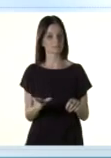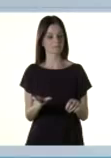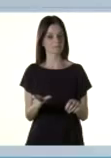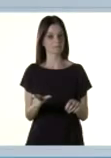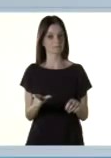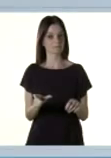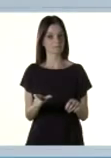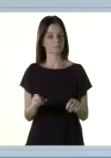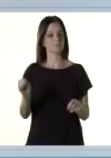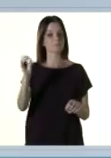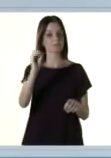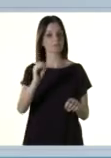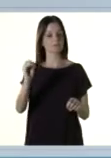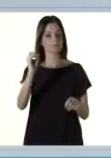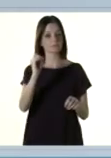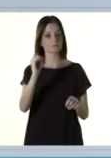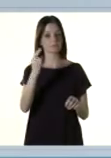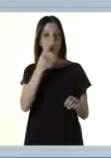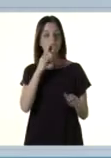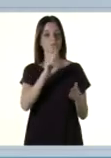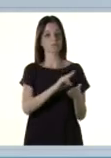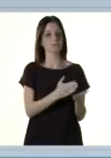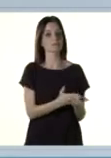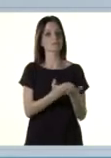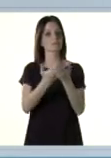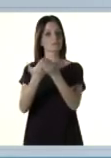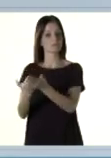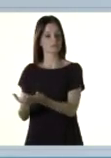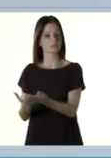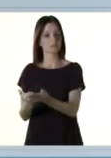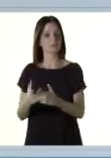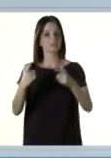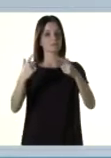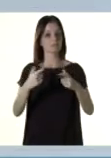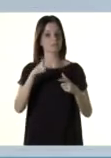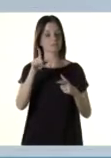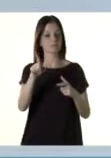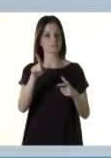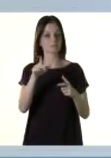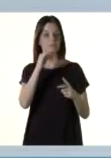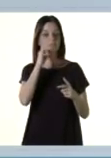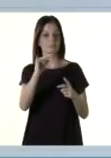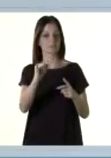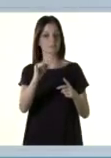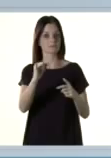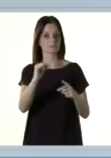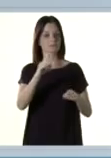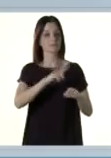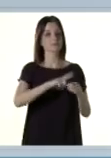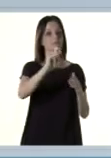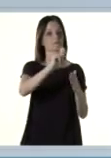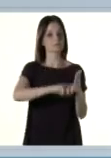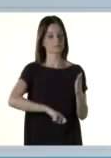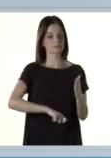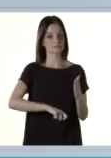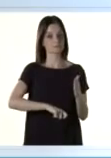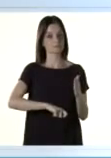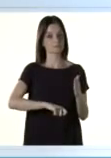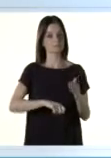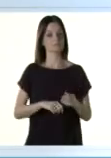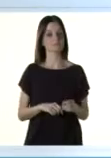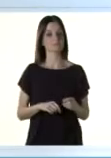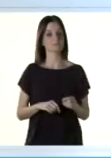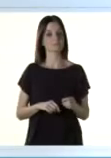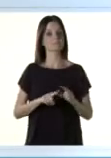mãos. No mês de outubro, você vai receber o cartão de confirmação pelo correio, no endereço informado, no ato da inscrição.